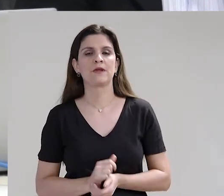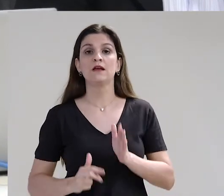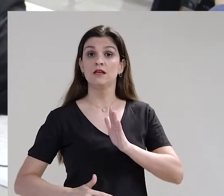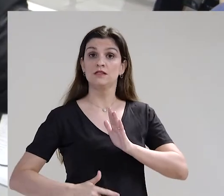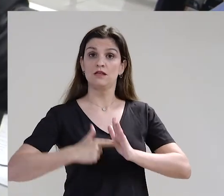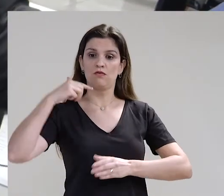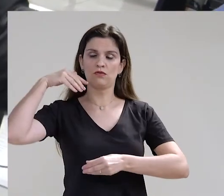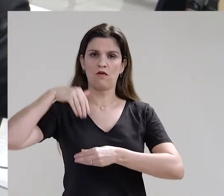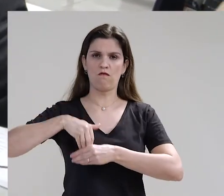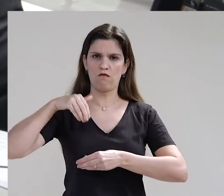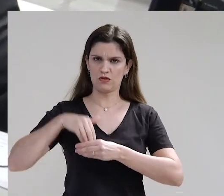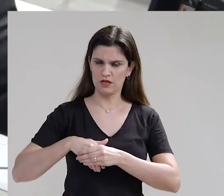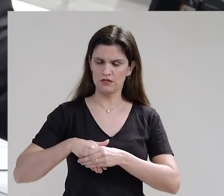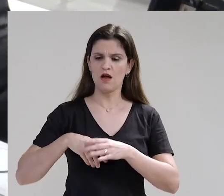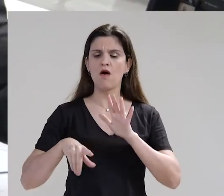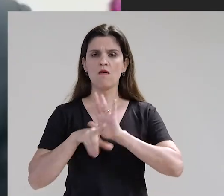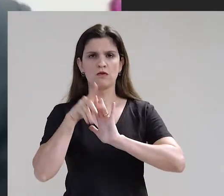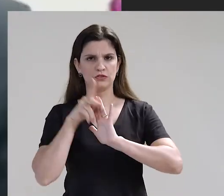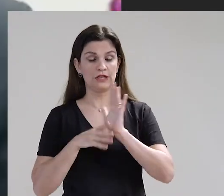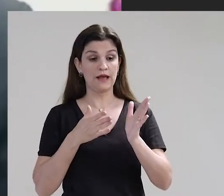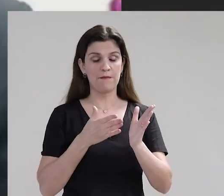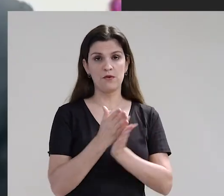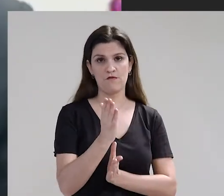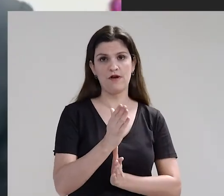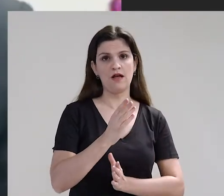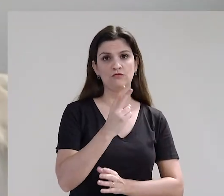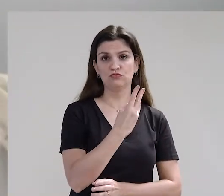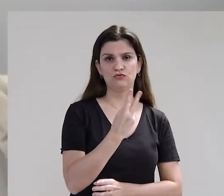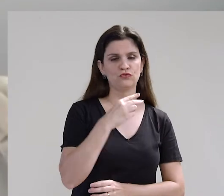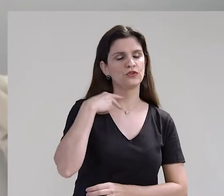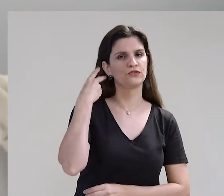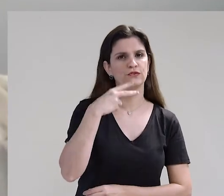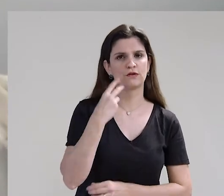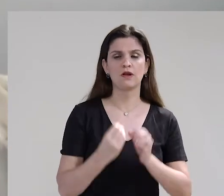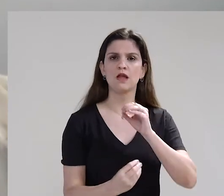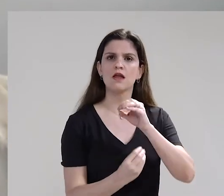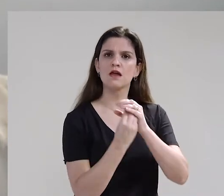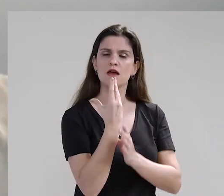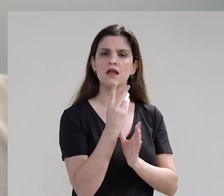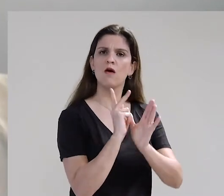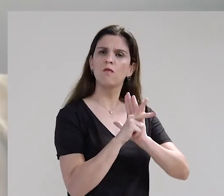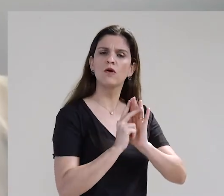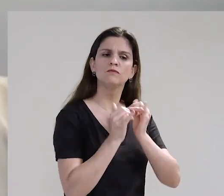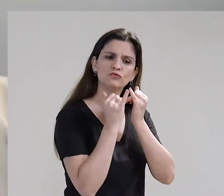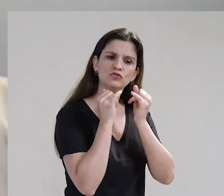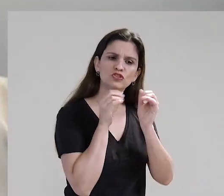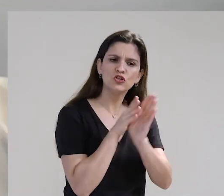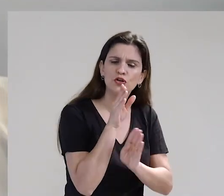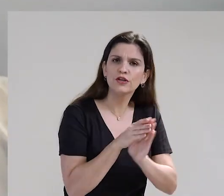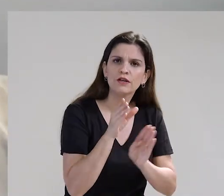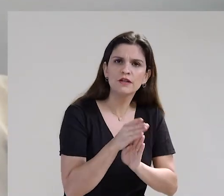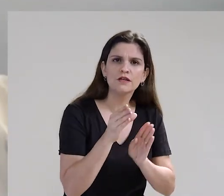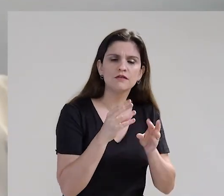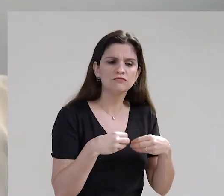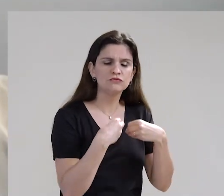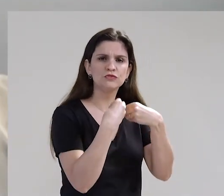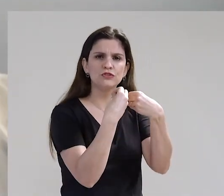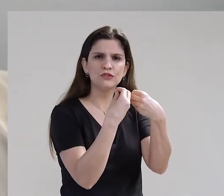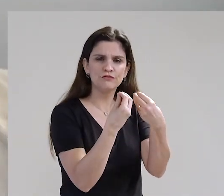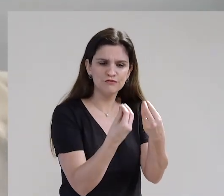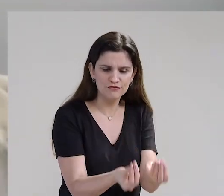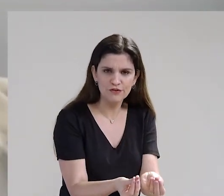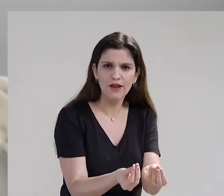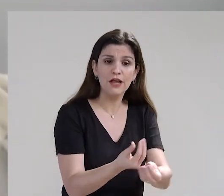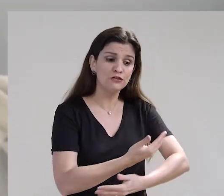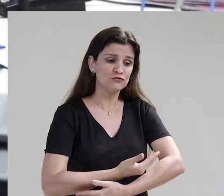votação, projeto de lei dos vereadores doutor Wilson Sammi e enfermeira Cida Amaral, que cria o Programa de Orientação